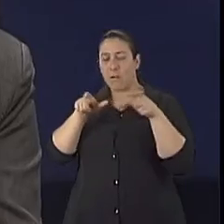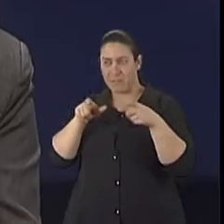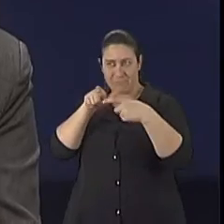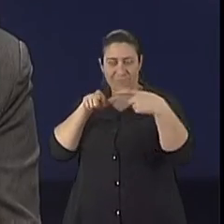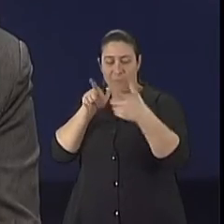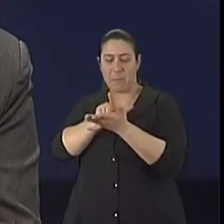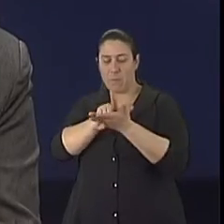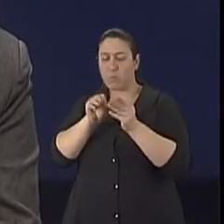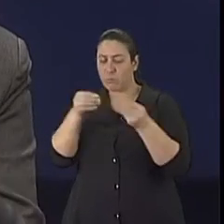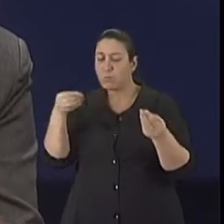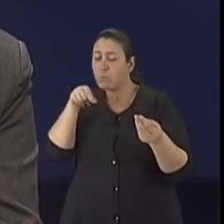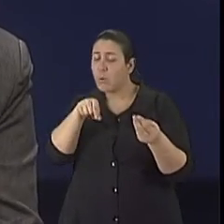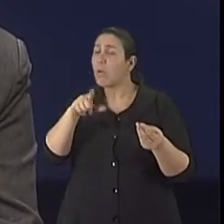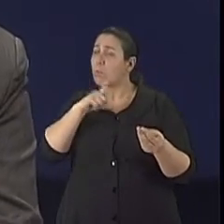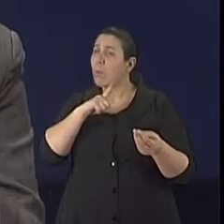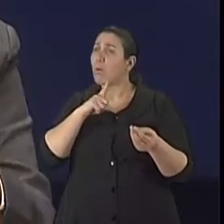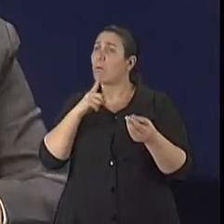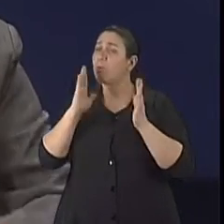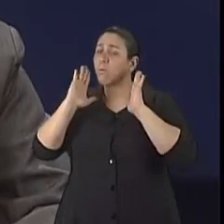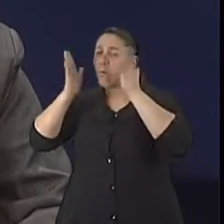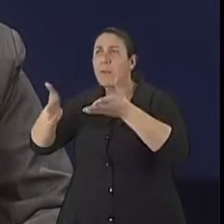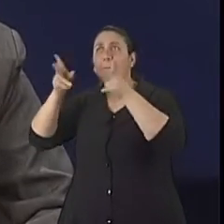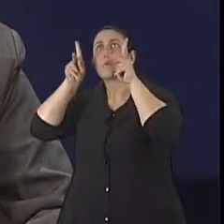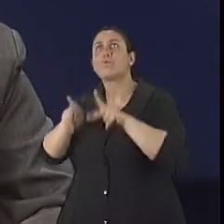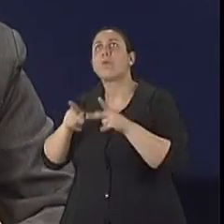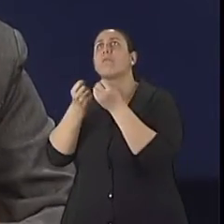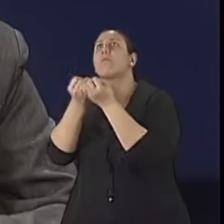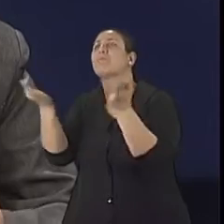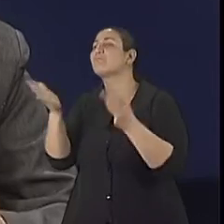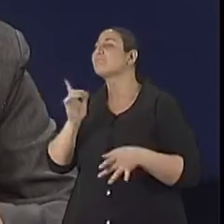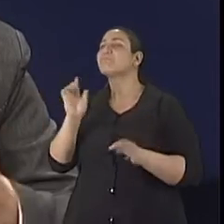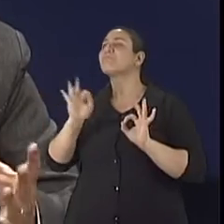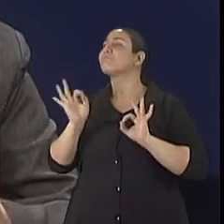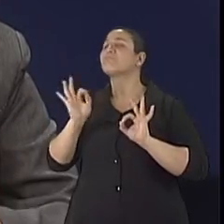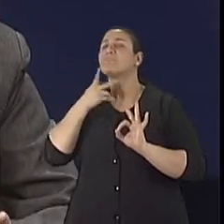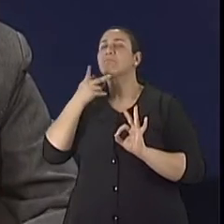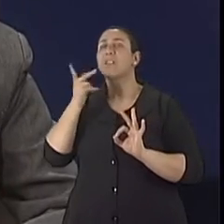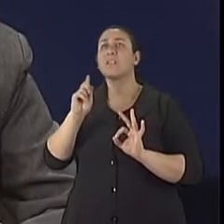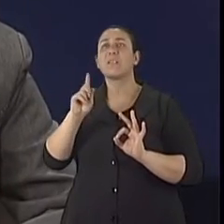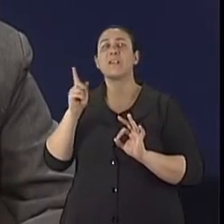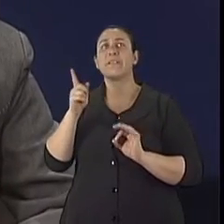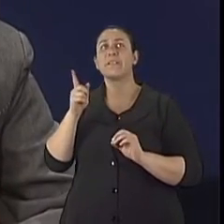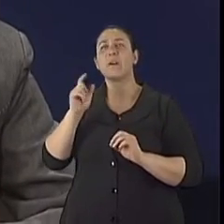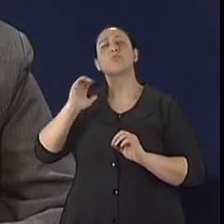voltada para a população, porque houve uma modificação